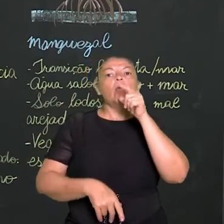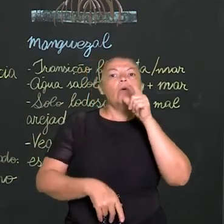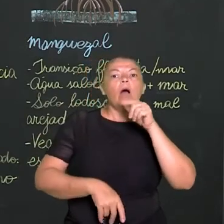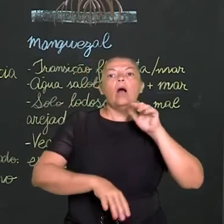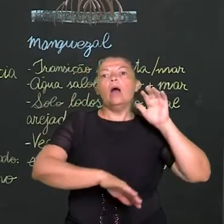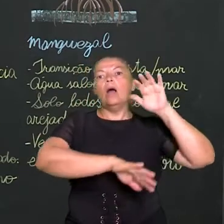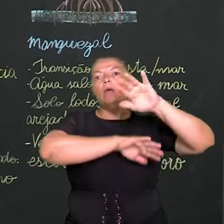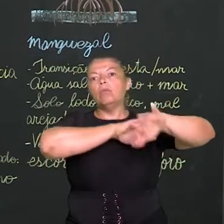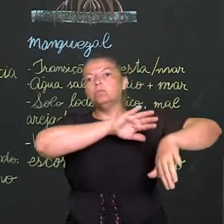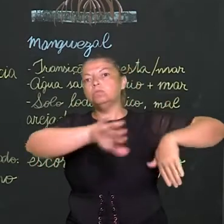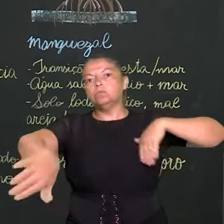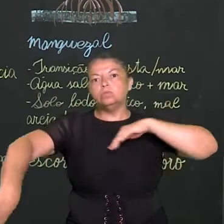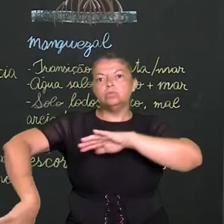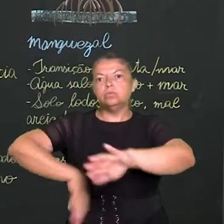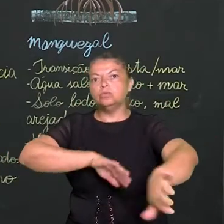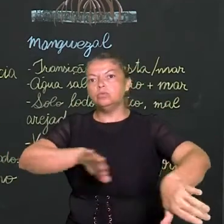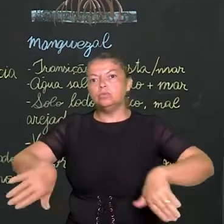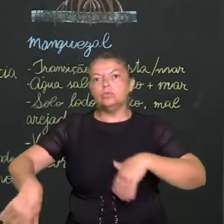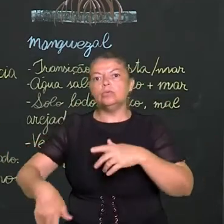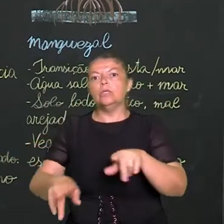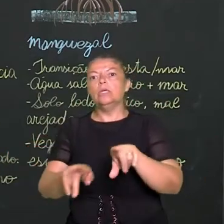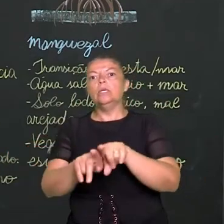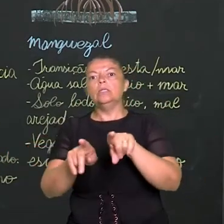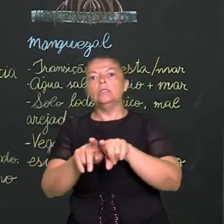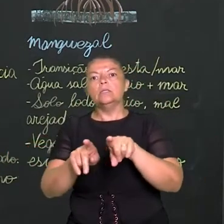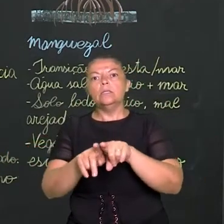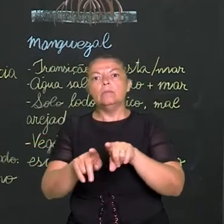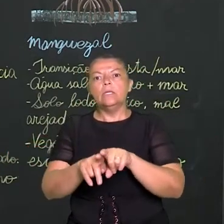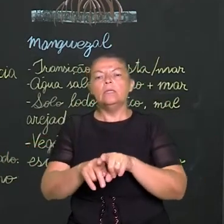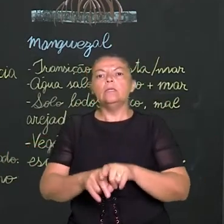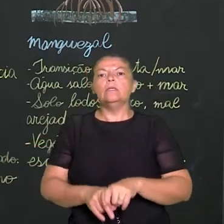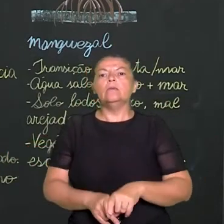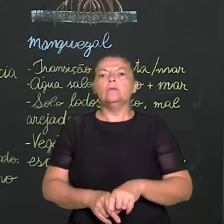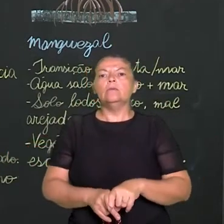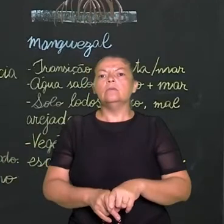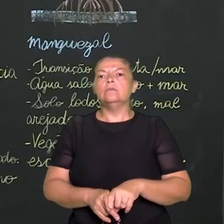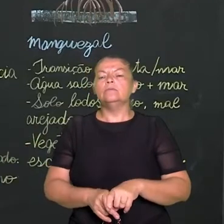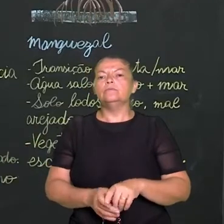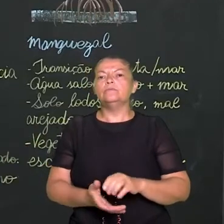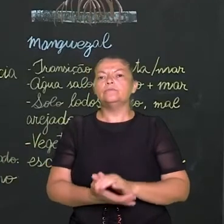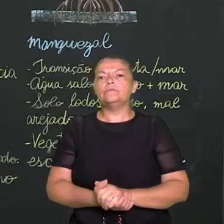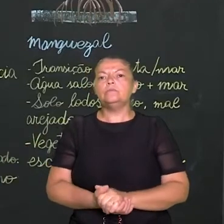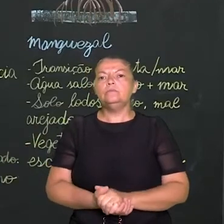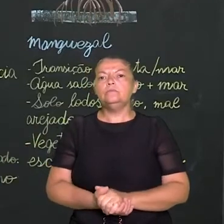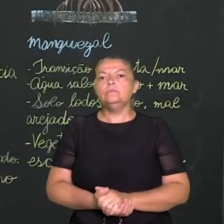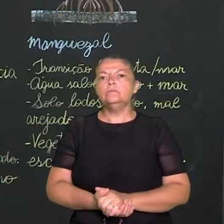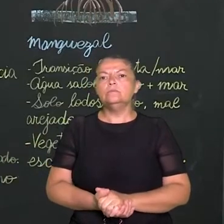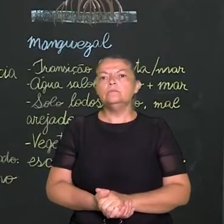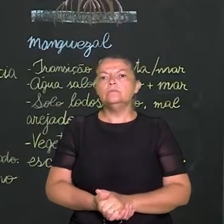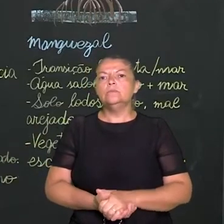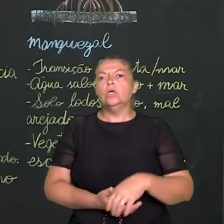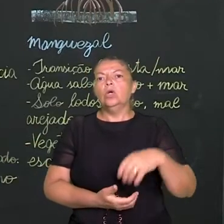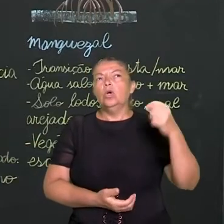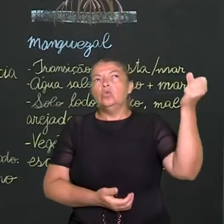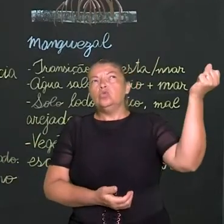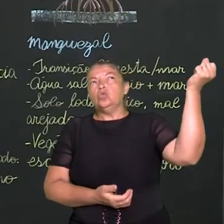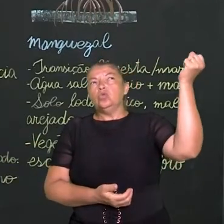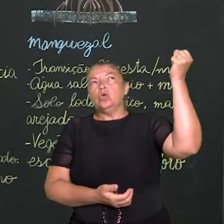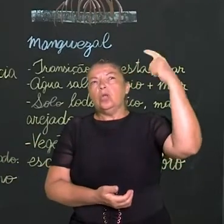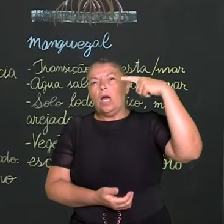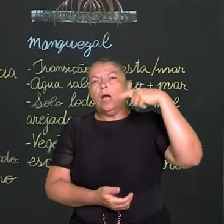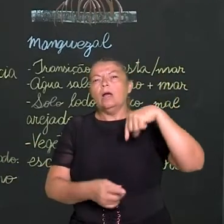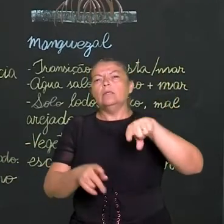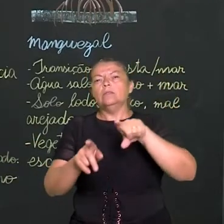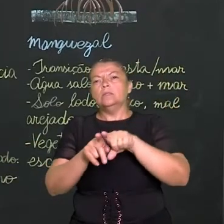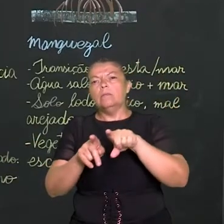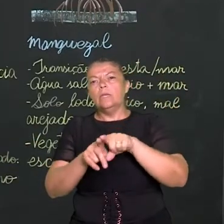ondas, um spray marinho que vai se espalhar, então esse solo acaba ficando com uma salinidade um pouco maior, a exposição solar é